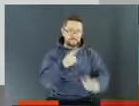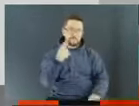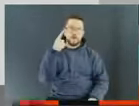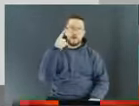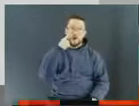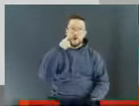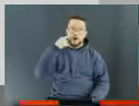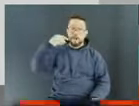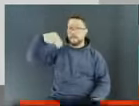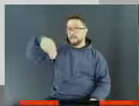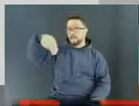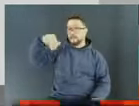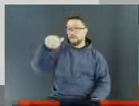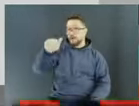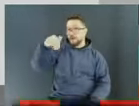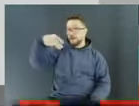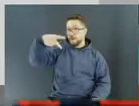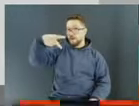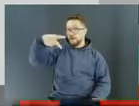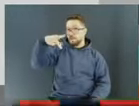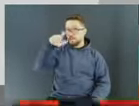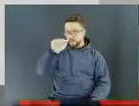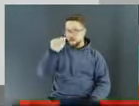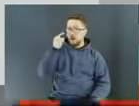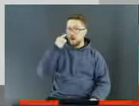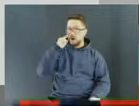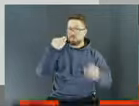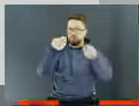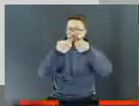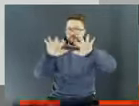necessidade da adequação da legislação municipal.